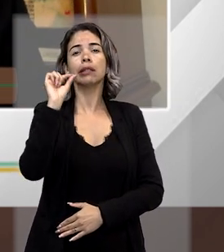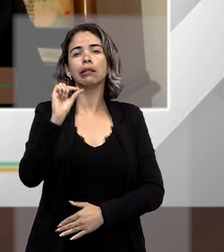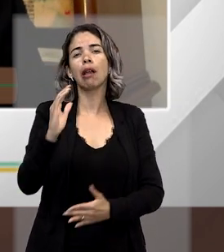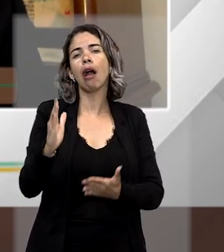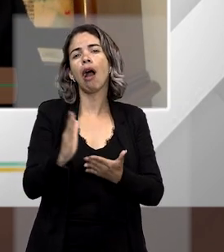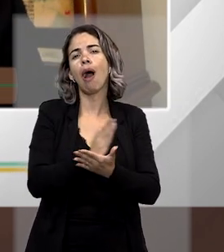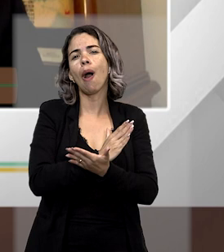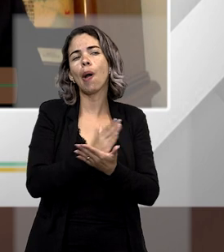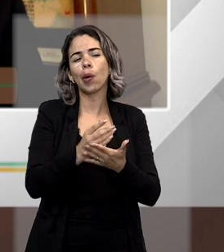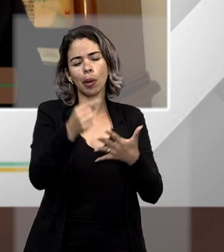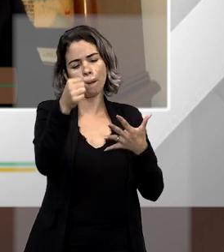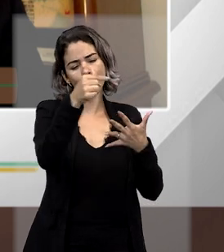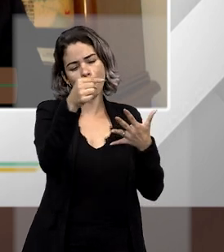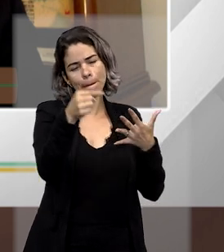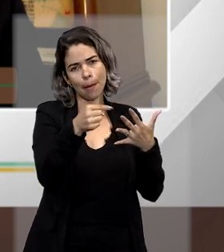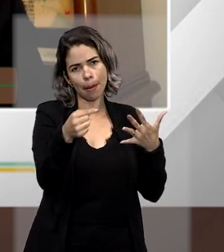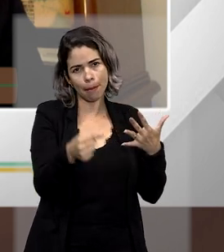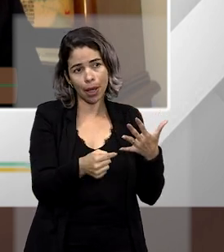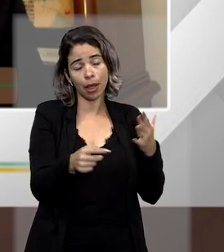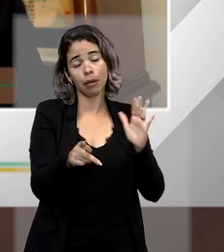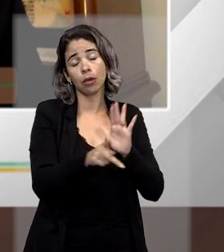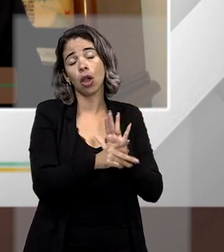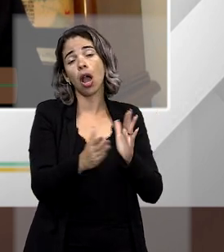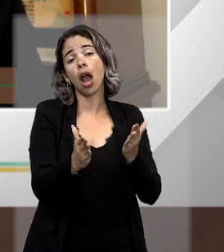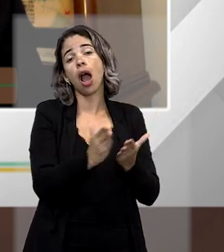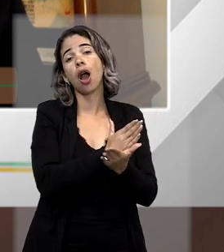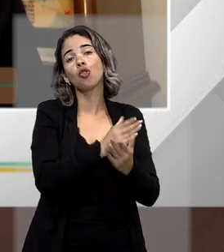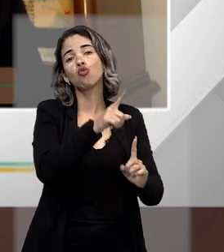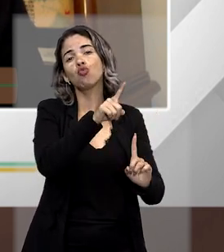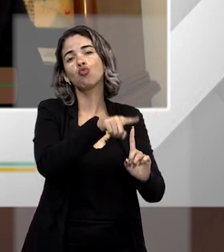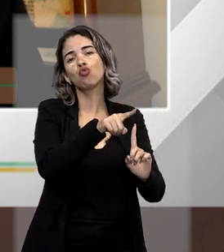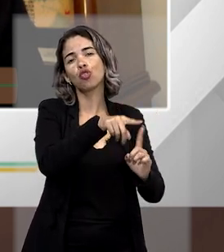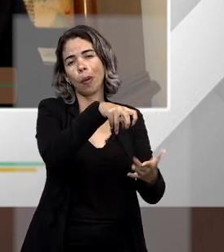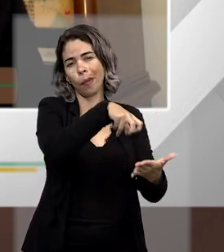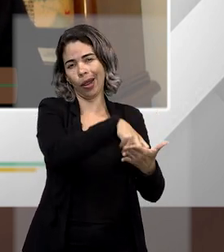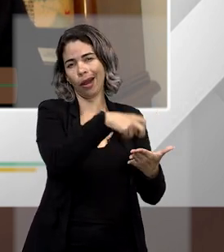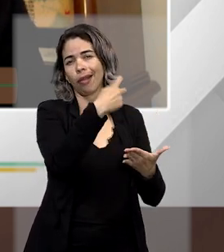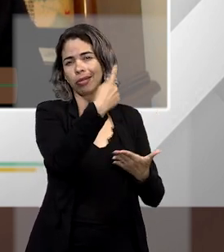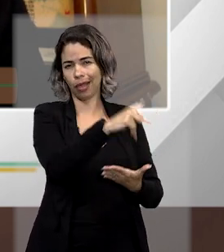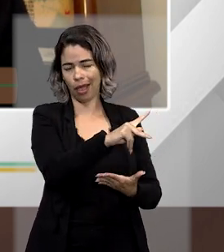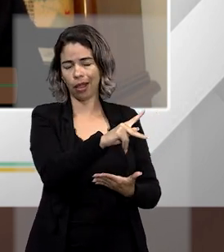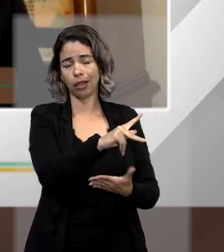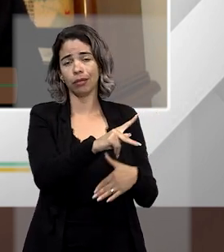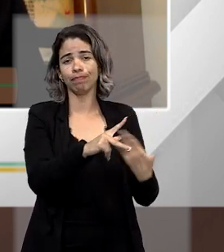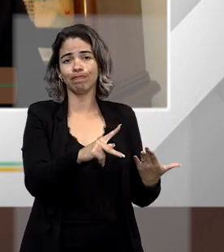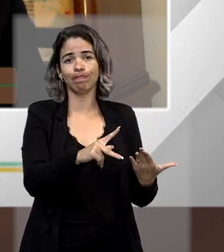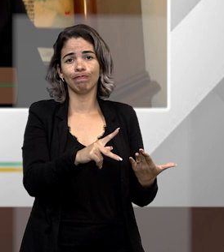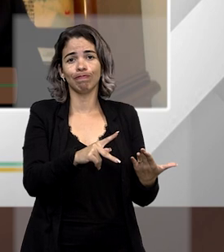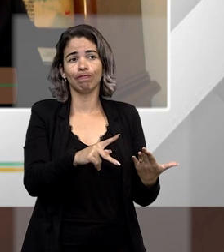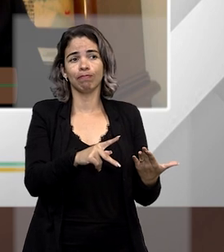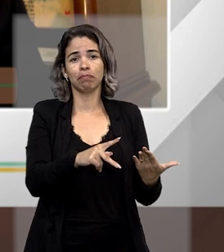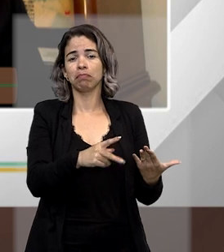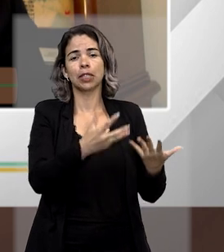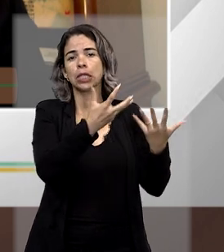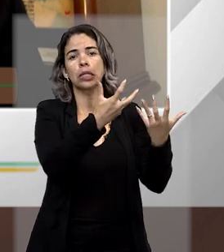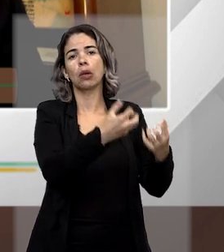com exceção de alguns expositivos dela e alguns tipos penais que não haviam ganhado